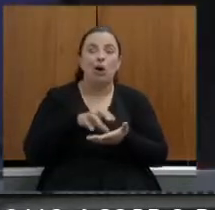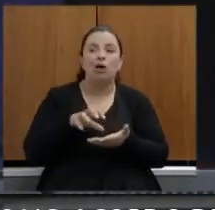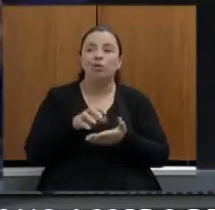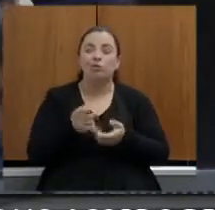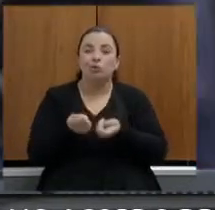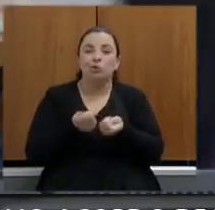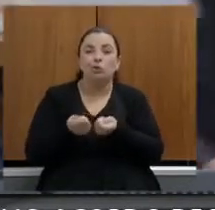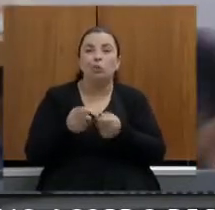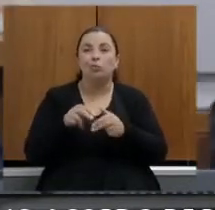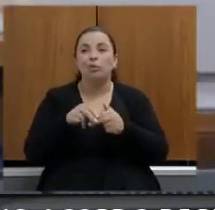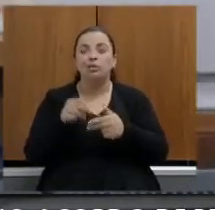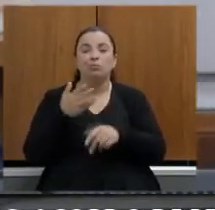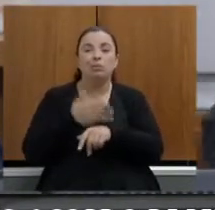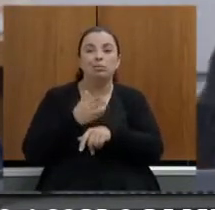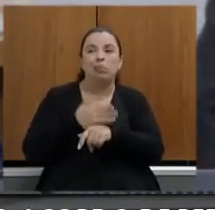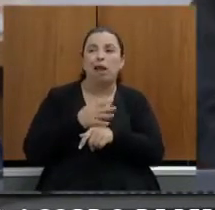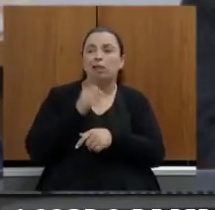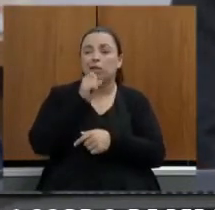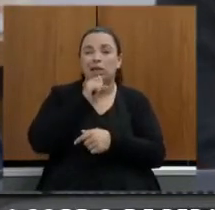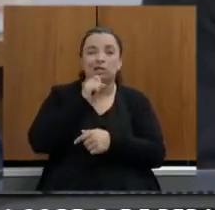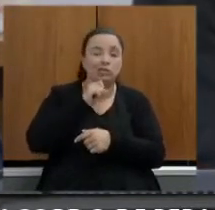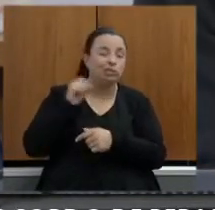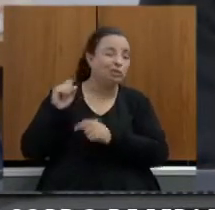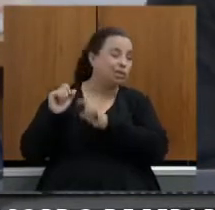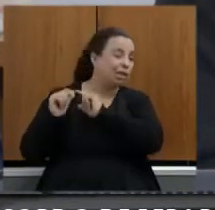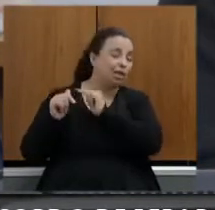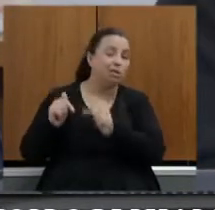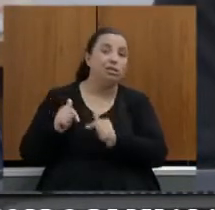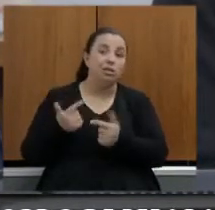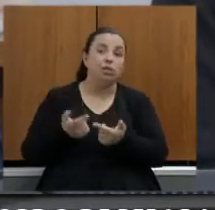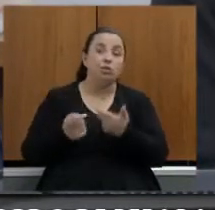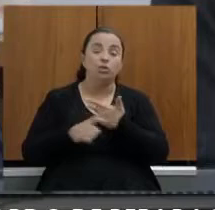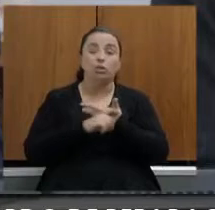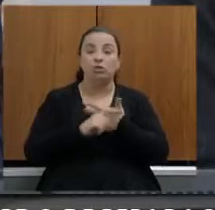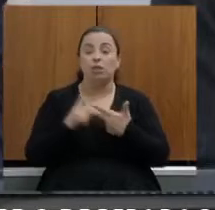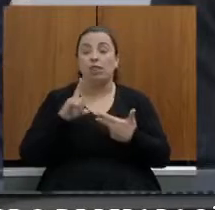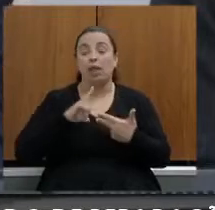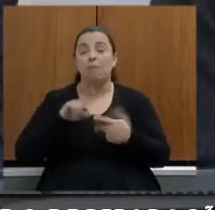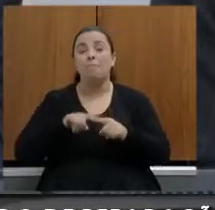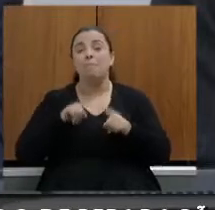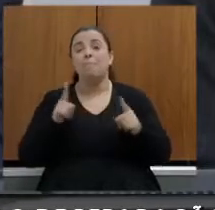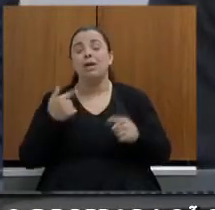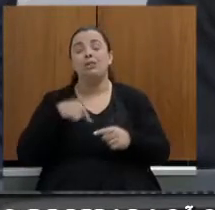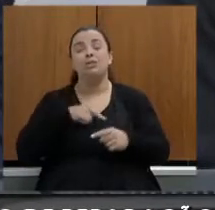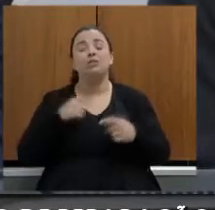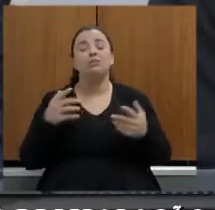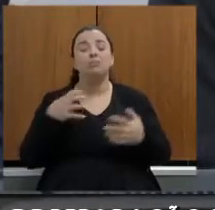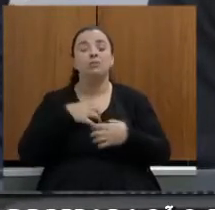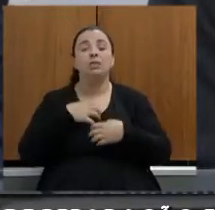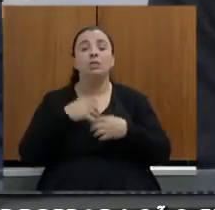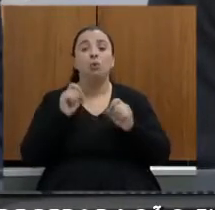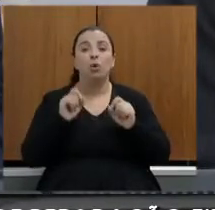arcaicas que os executivos carregam mas a gente sente que no momento atual